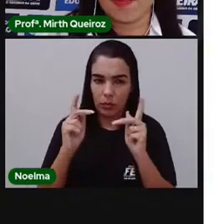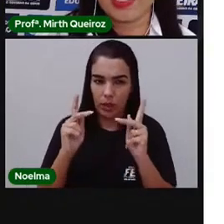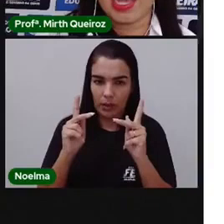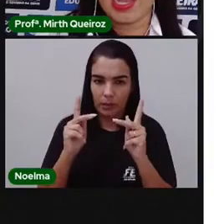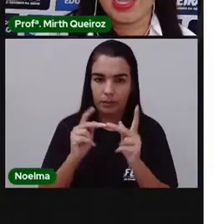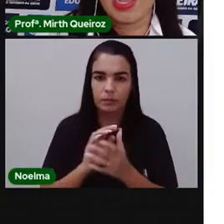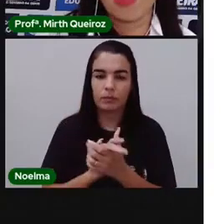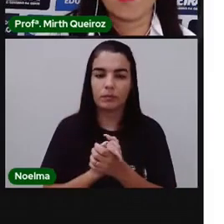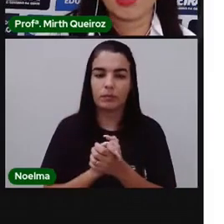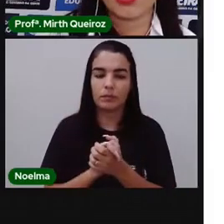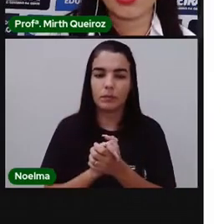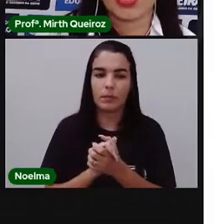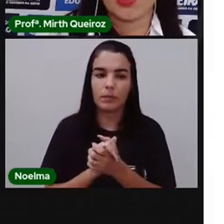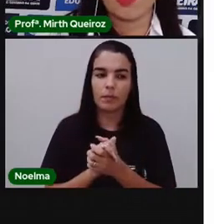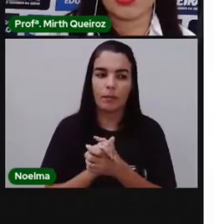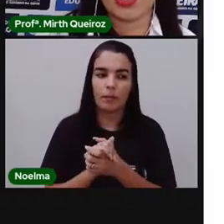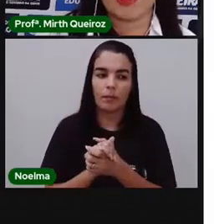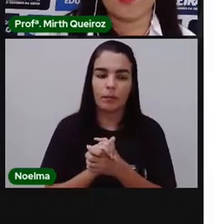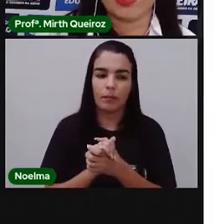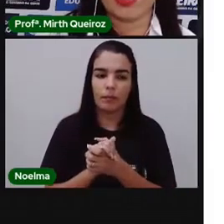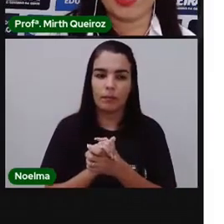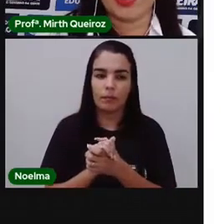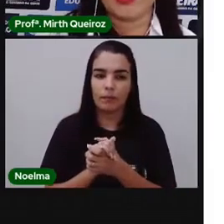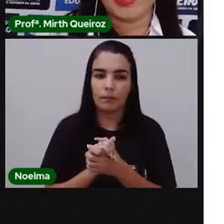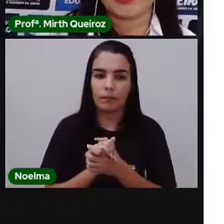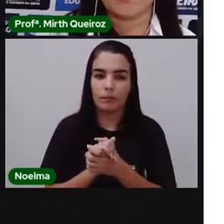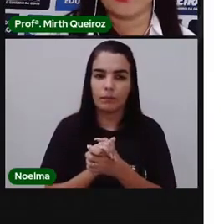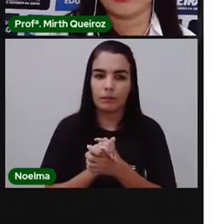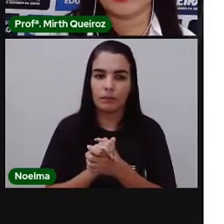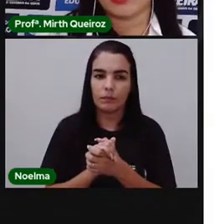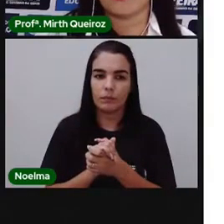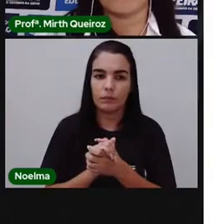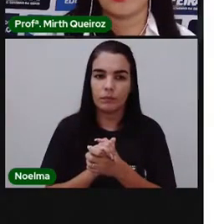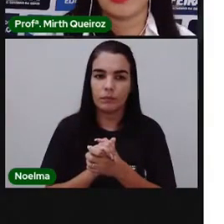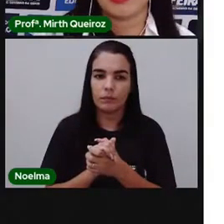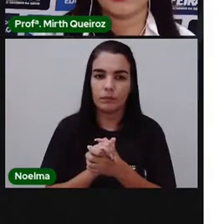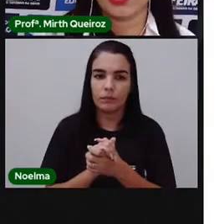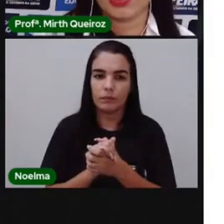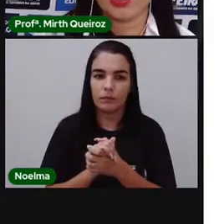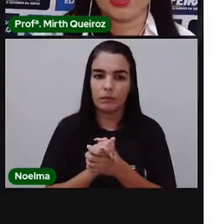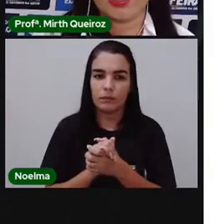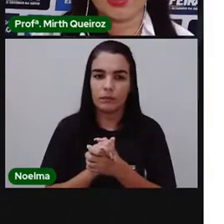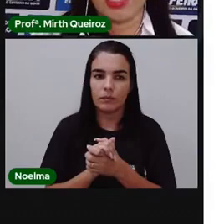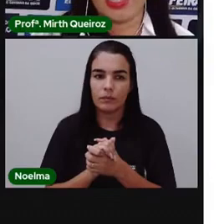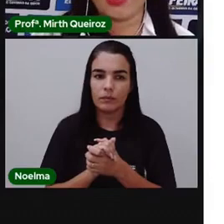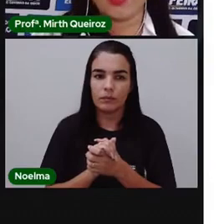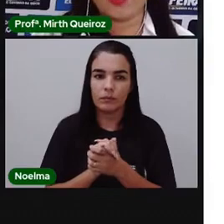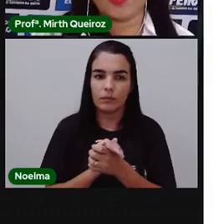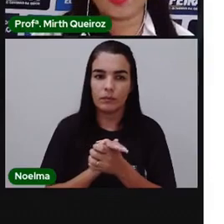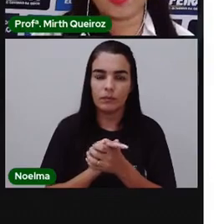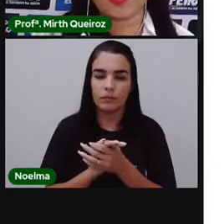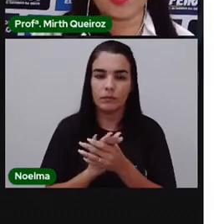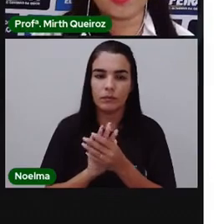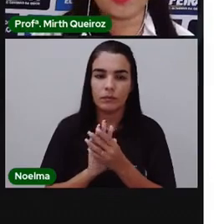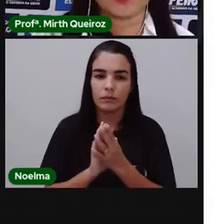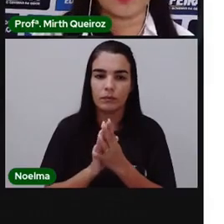pode ultrapassar a margem que geralmente ela fica nessa posição à direita, certo?